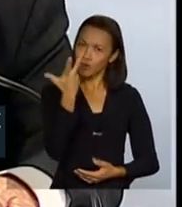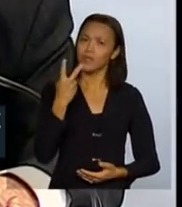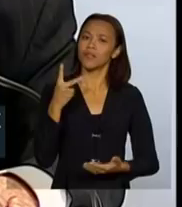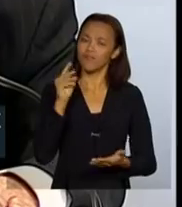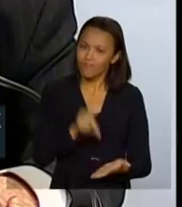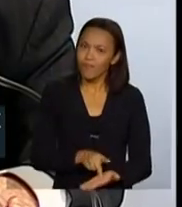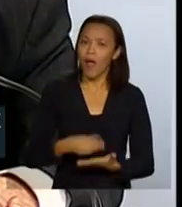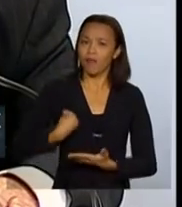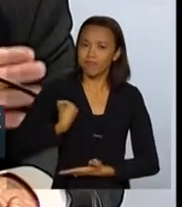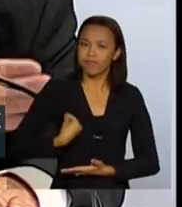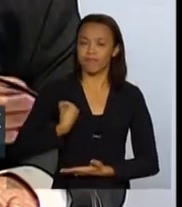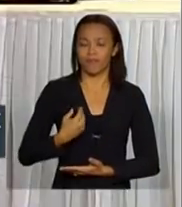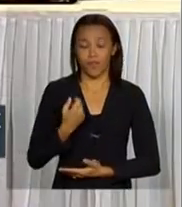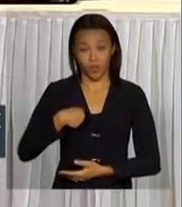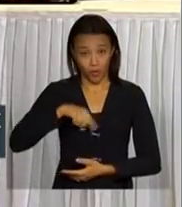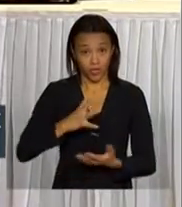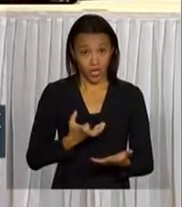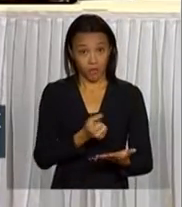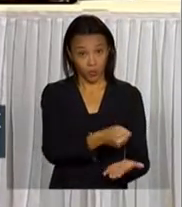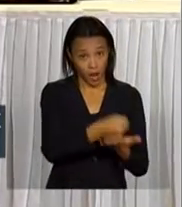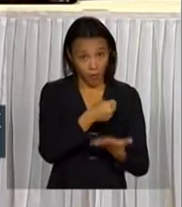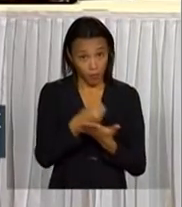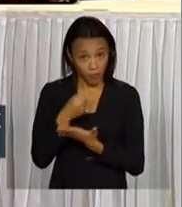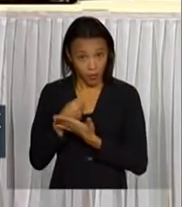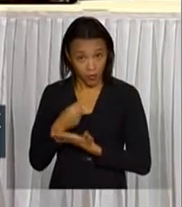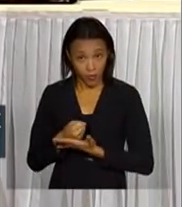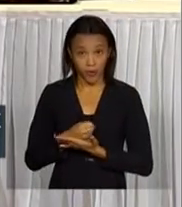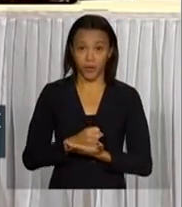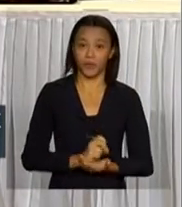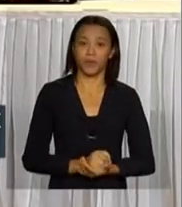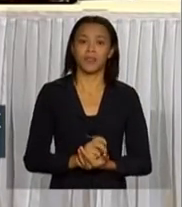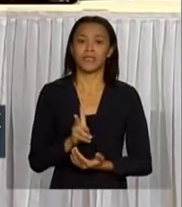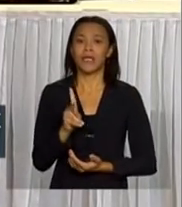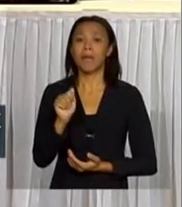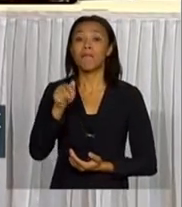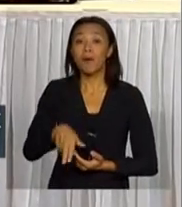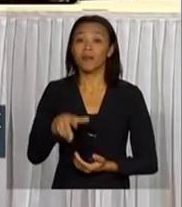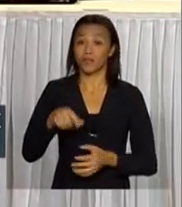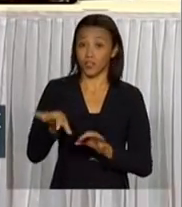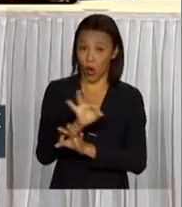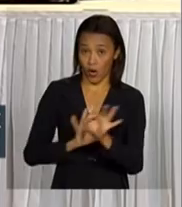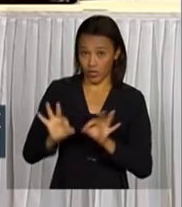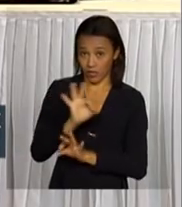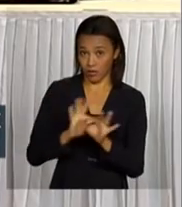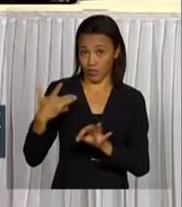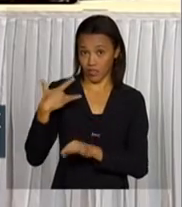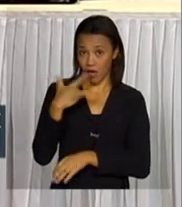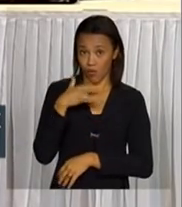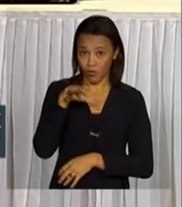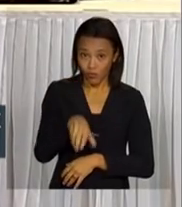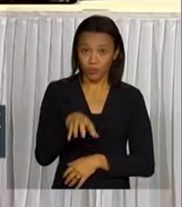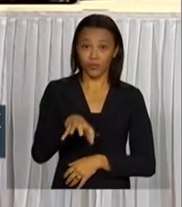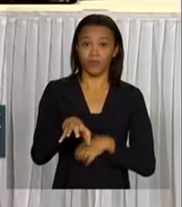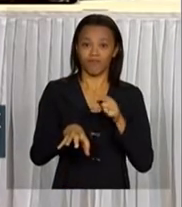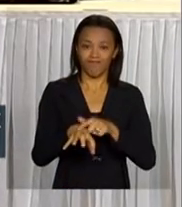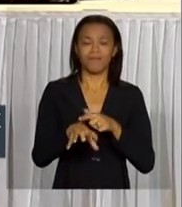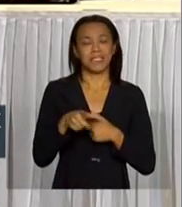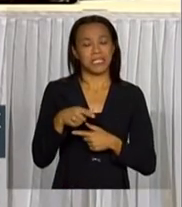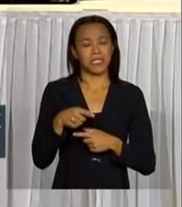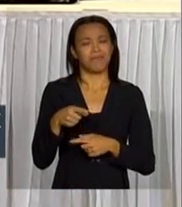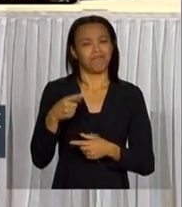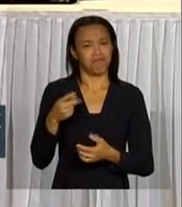Queremos continuar contando com toda a colaboração da Organização Pan-Americana de Saúde, que tem tido um papel